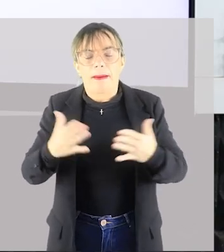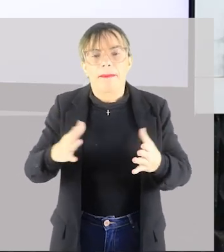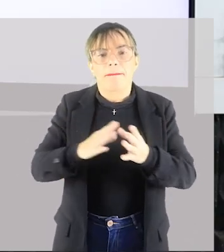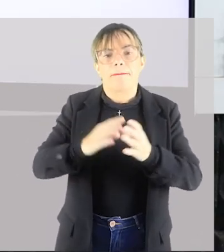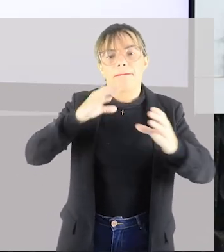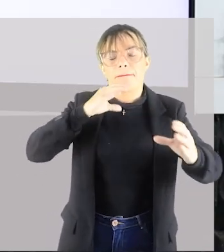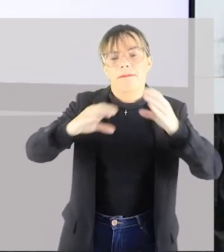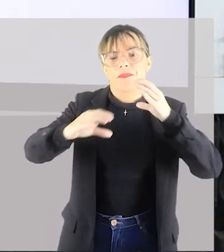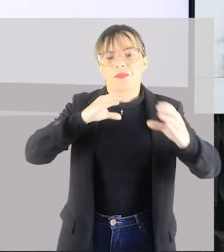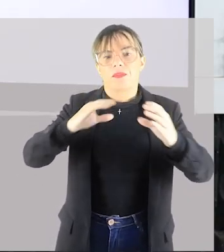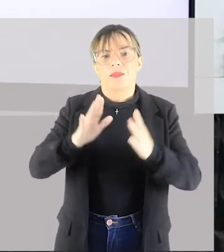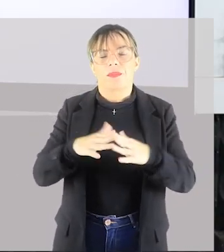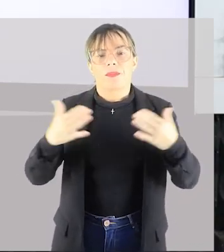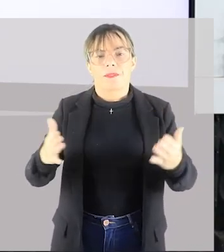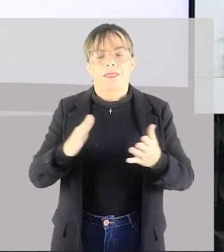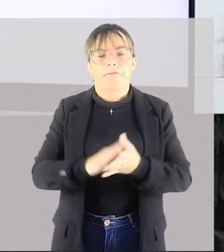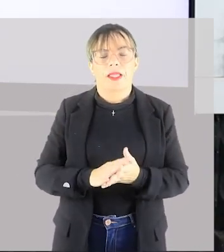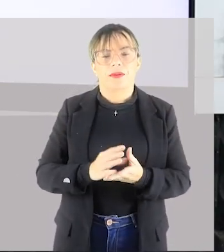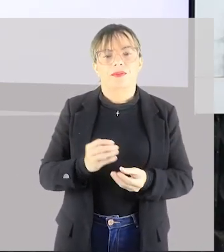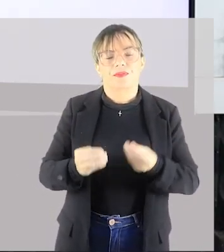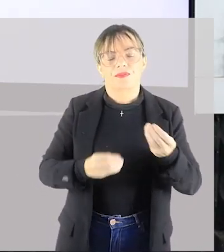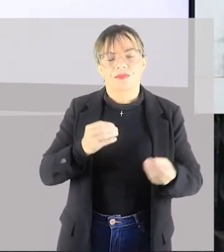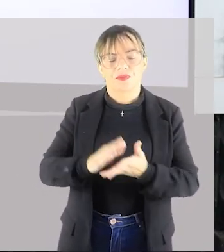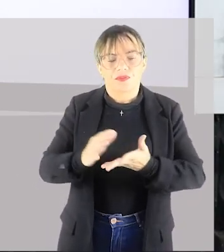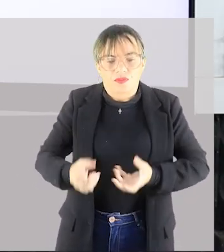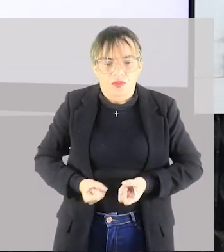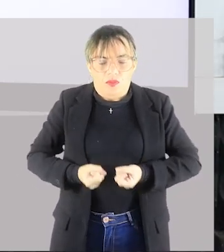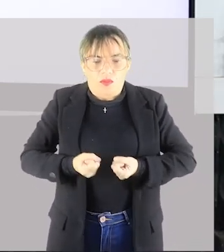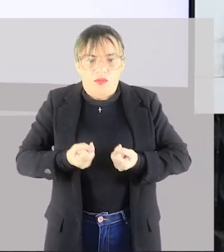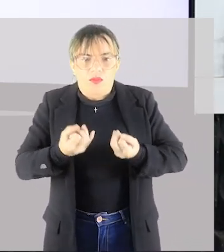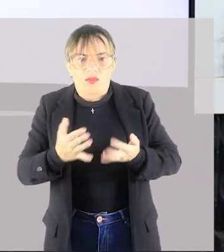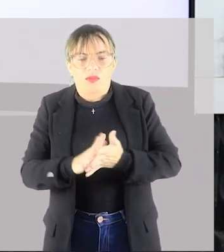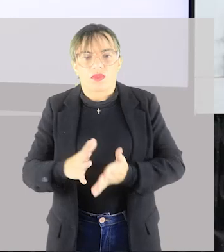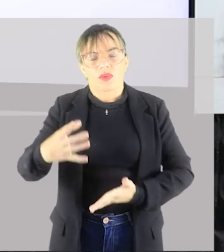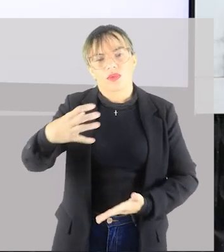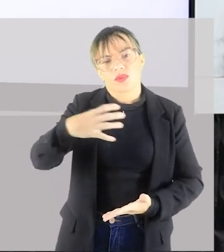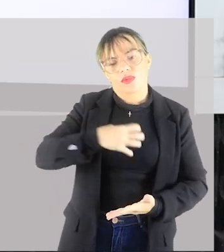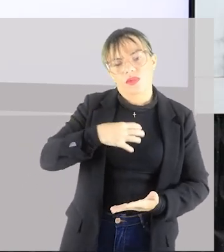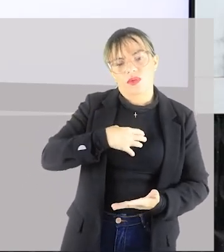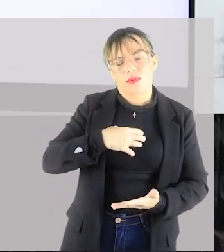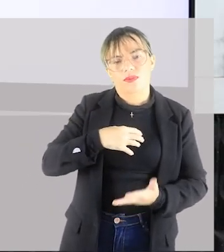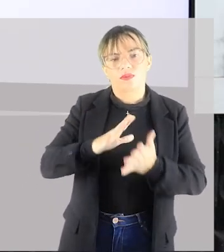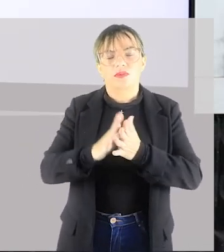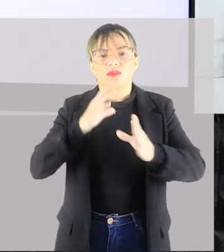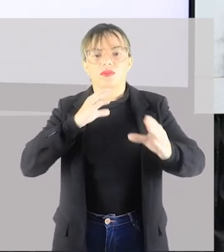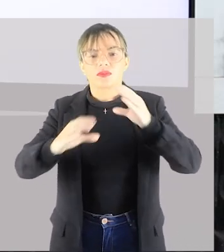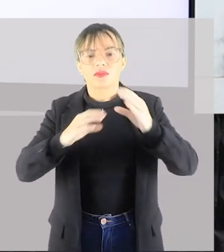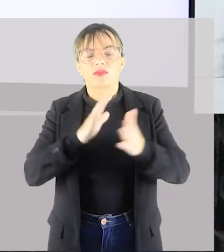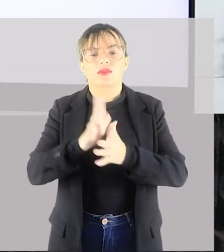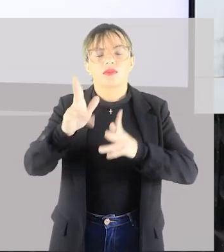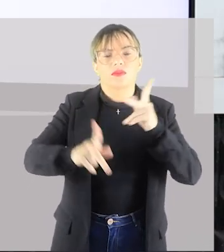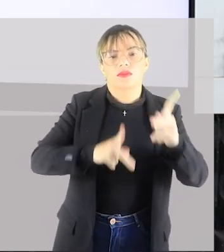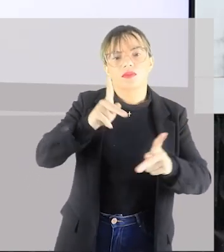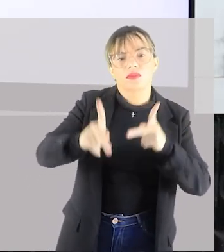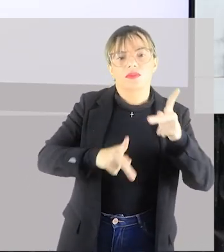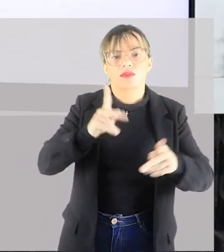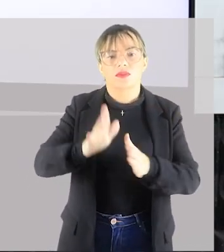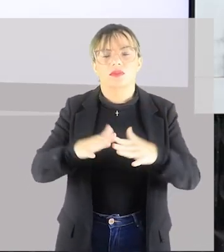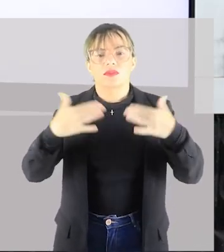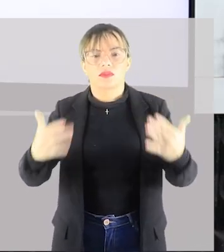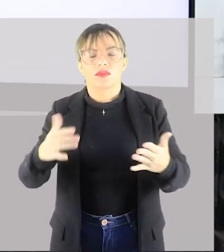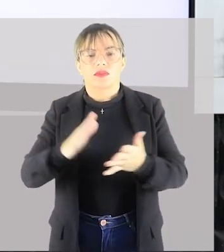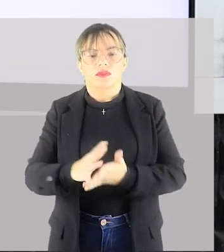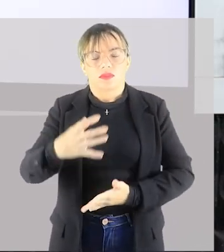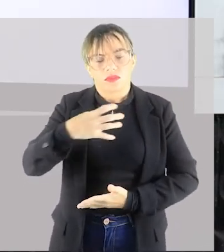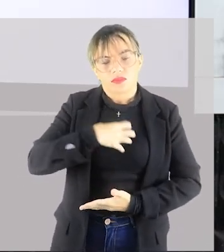comunicação, uma forma de expressar o sentimento de determinado povo como forma de expressar